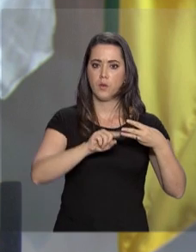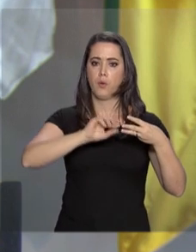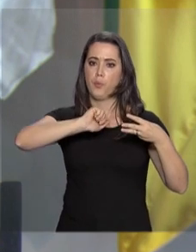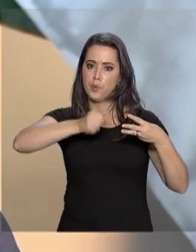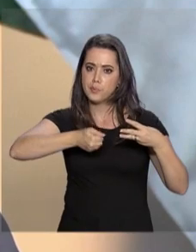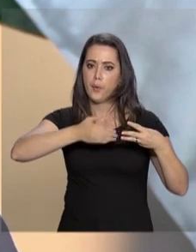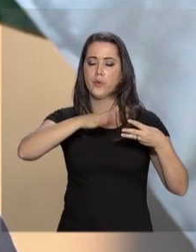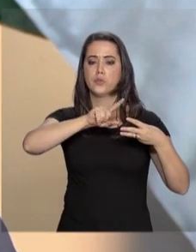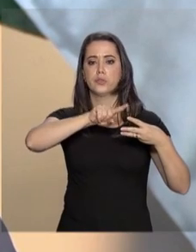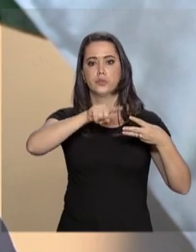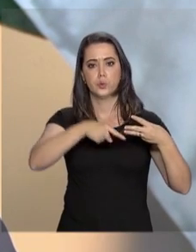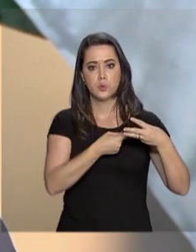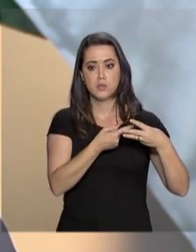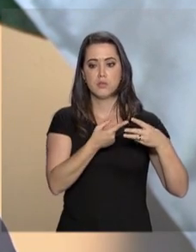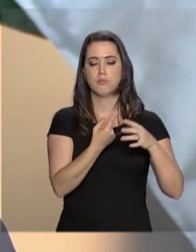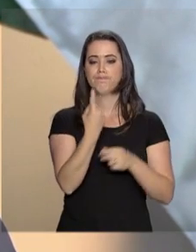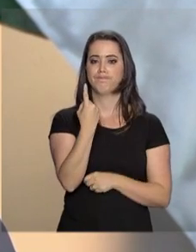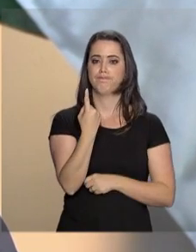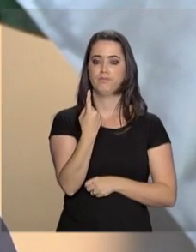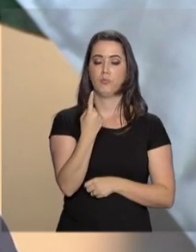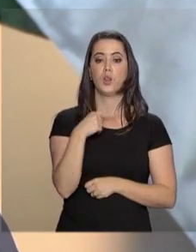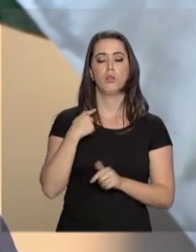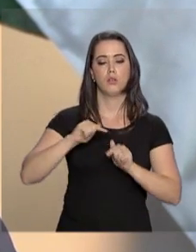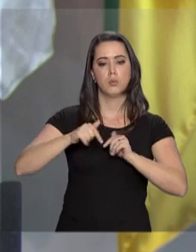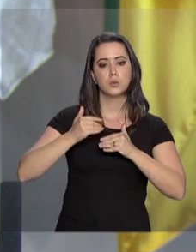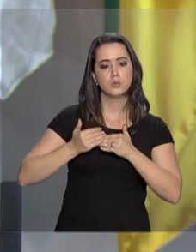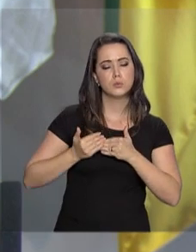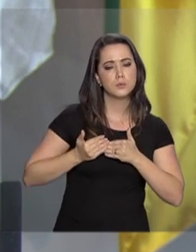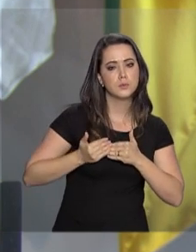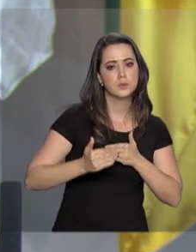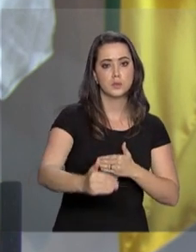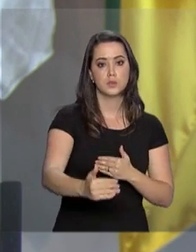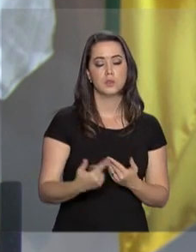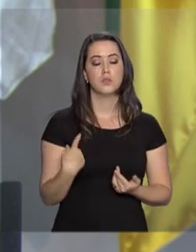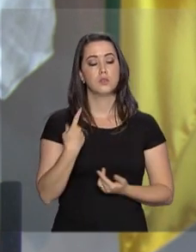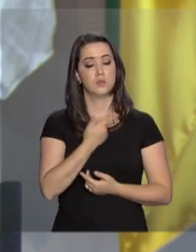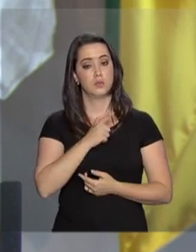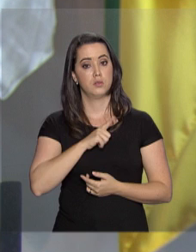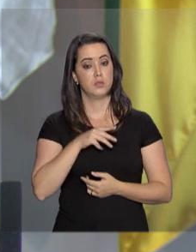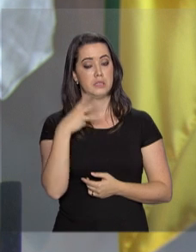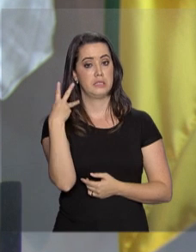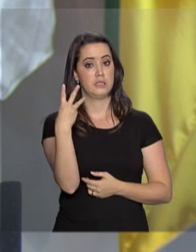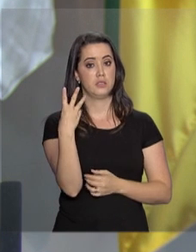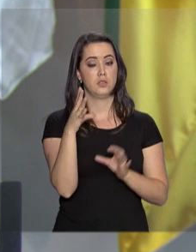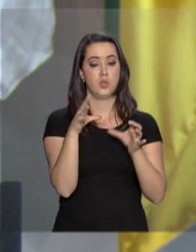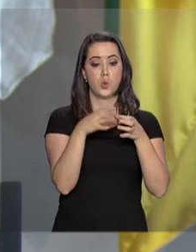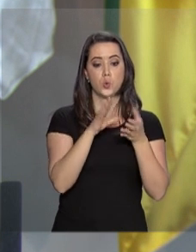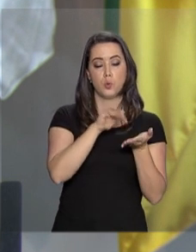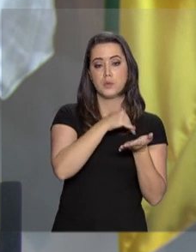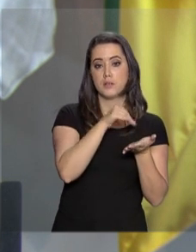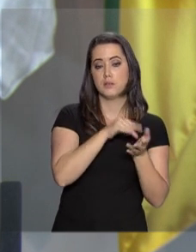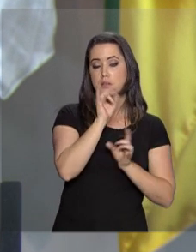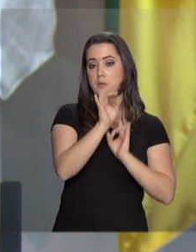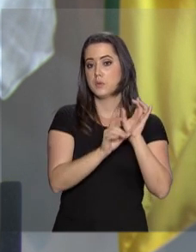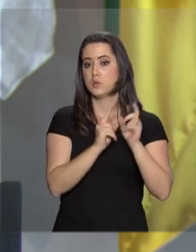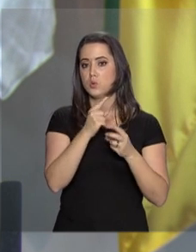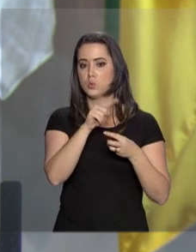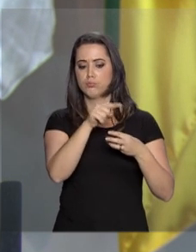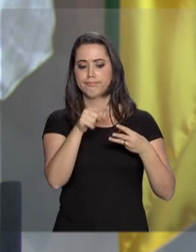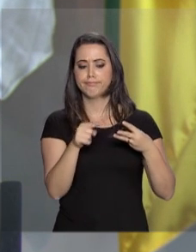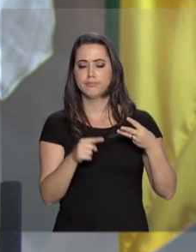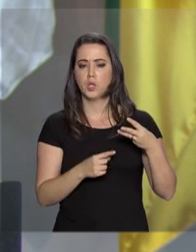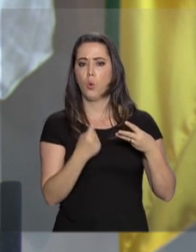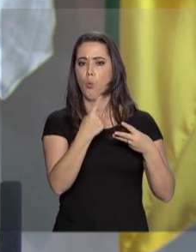esporte. Nós temos aí um grande trabalho pela frente. Nós contamos com três secretários especiais, um para cada